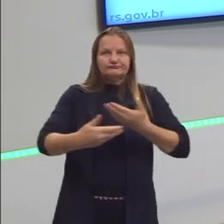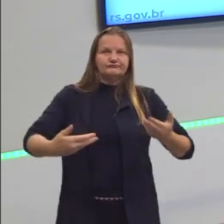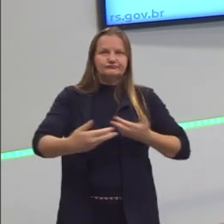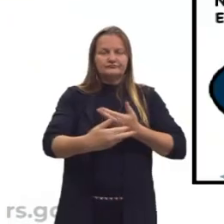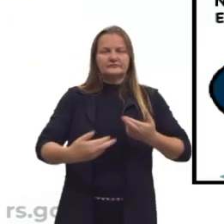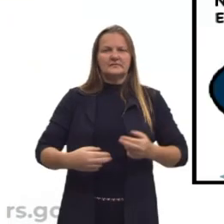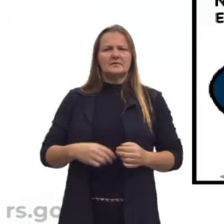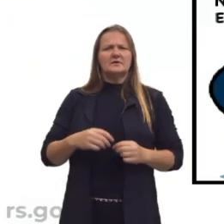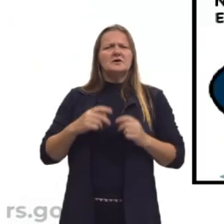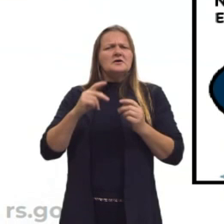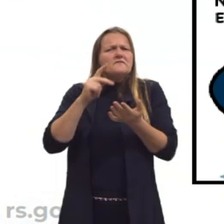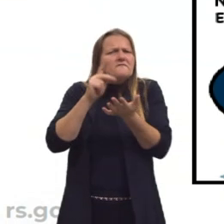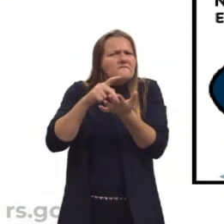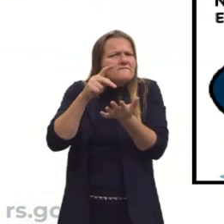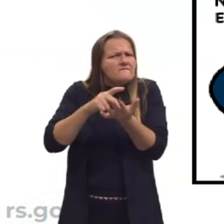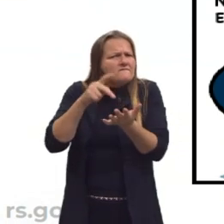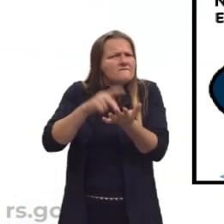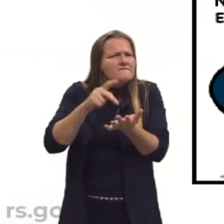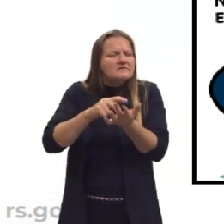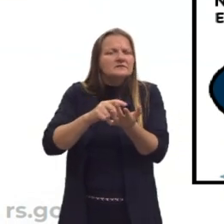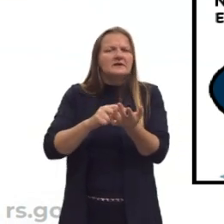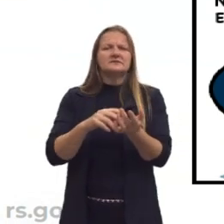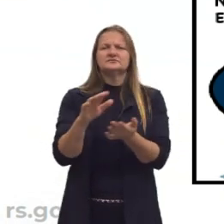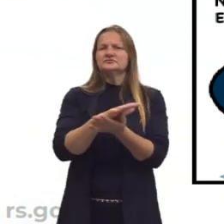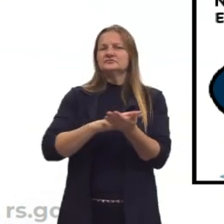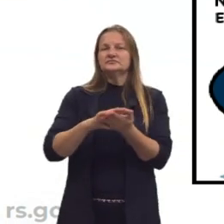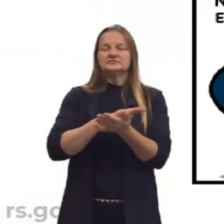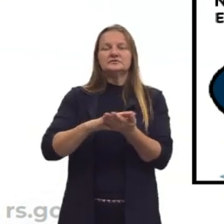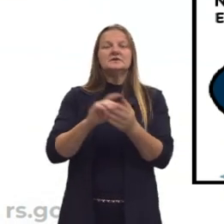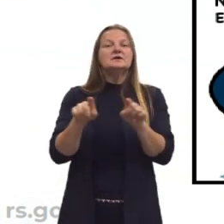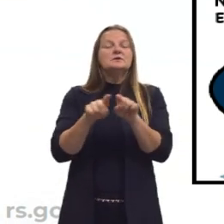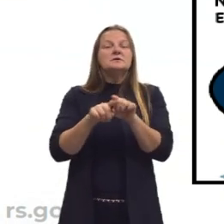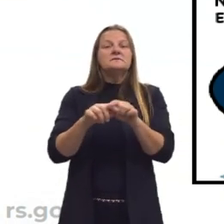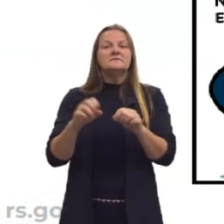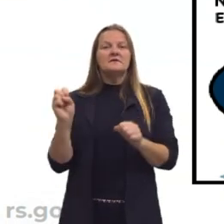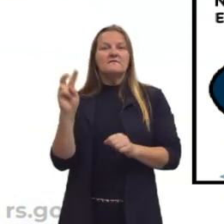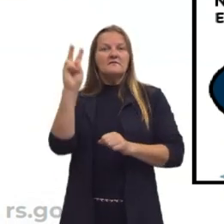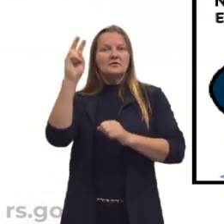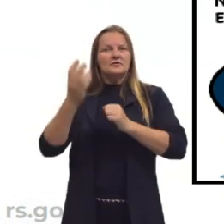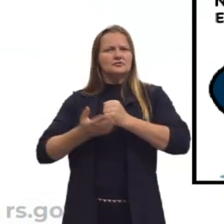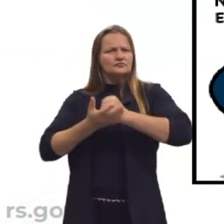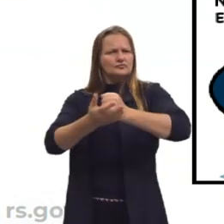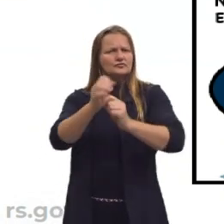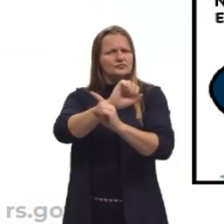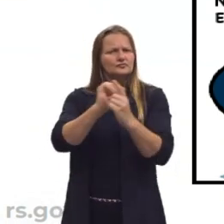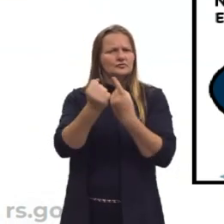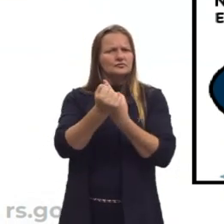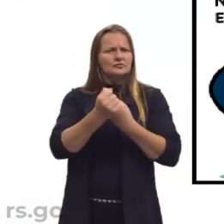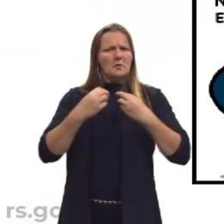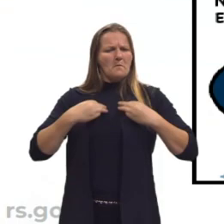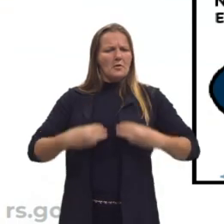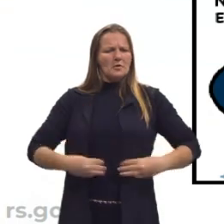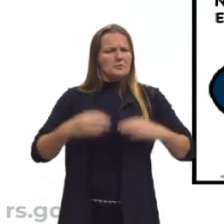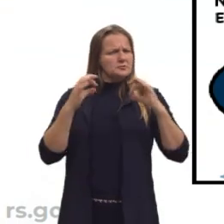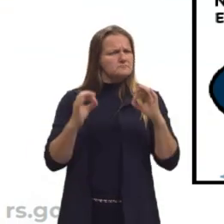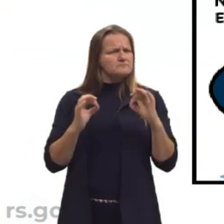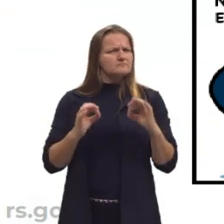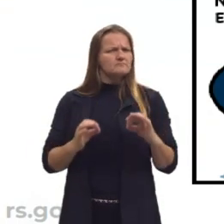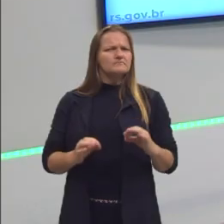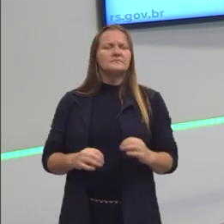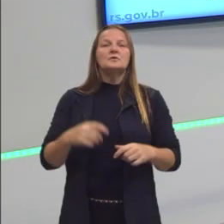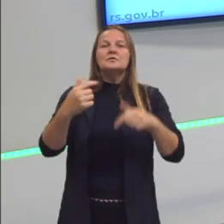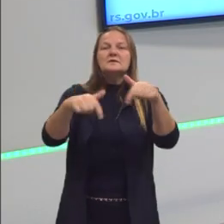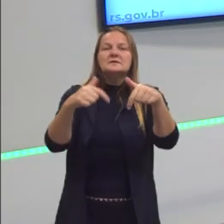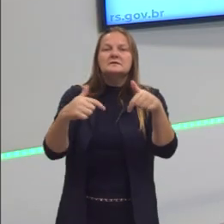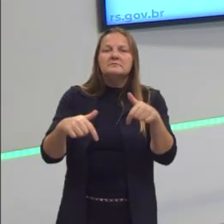ser honesta, contribuir com os valores da sociedade, ser moralmente correto, ter um